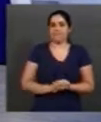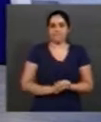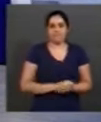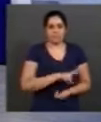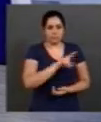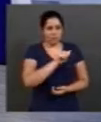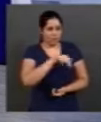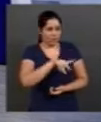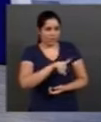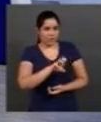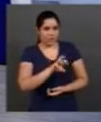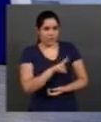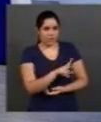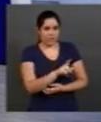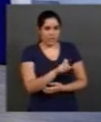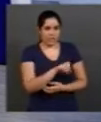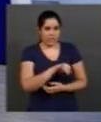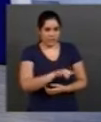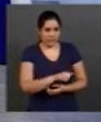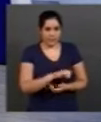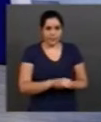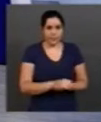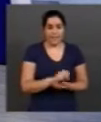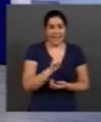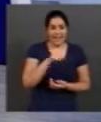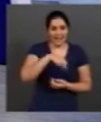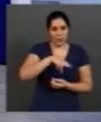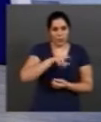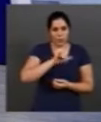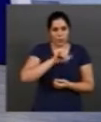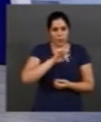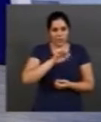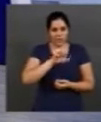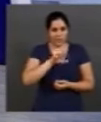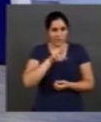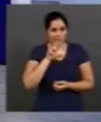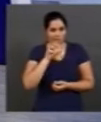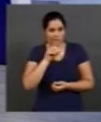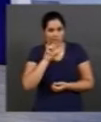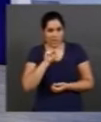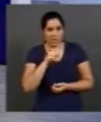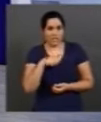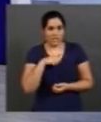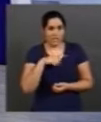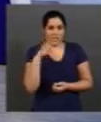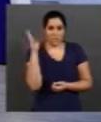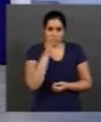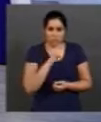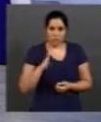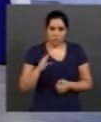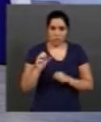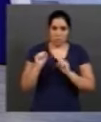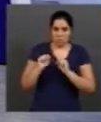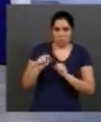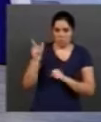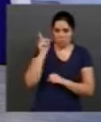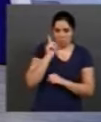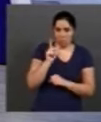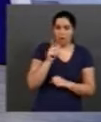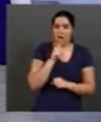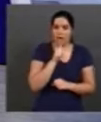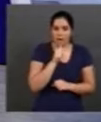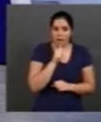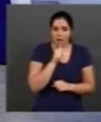Wanderlei, os aquíferos que nós temos aqui no Brasil, eles podem garantir água por um determinado